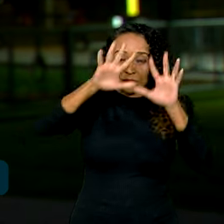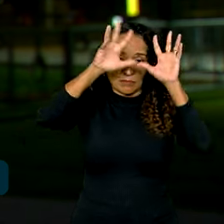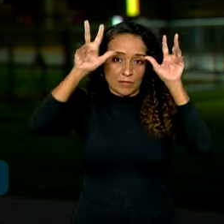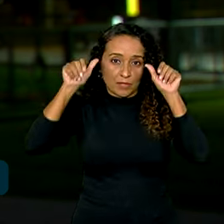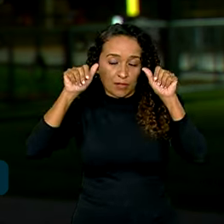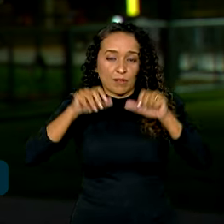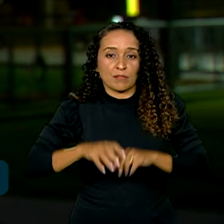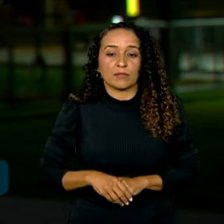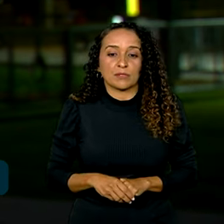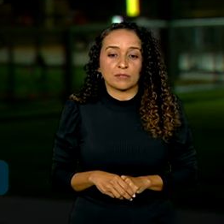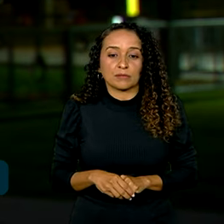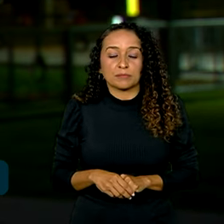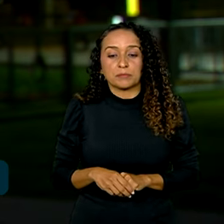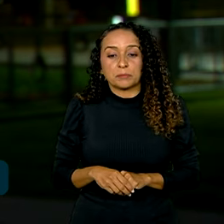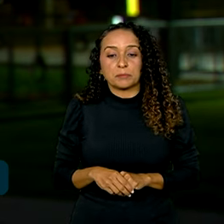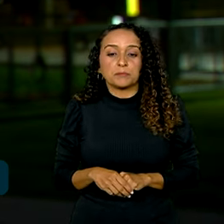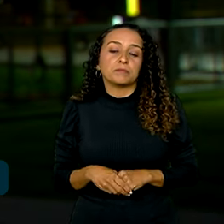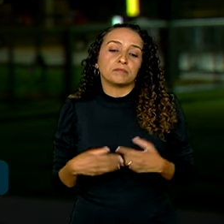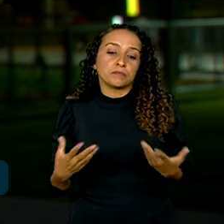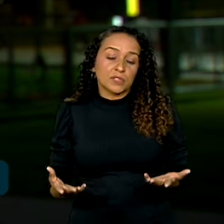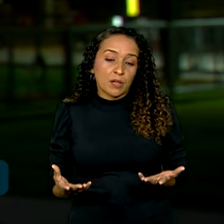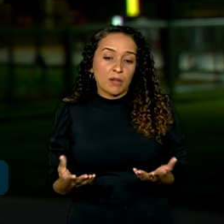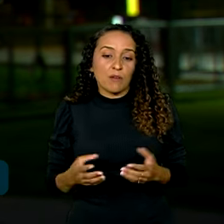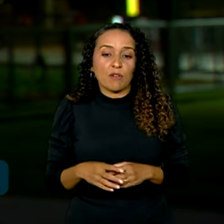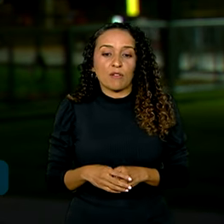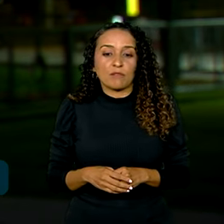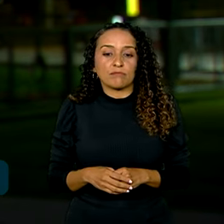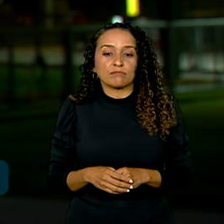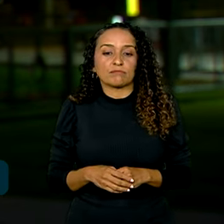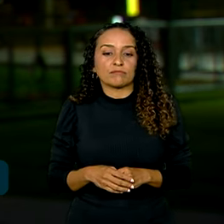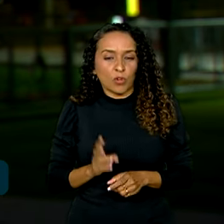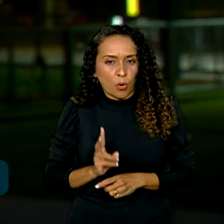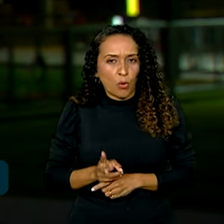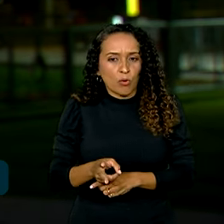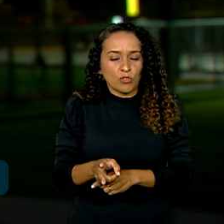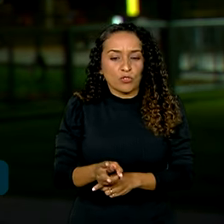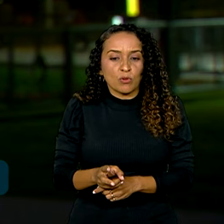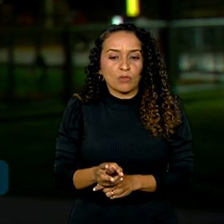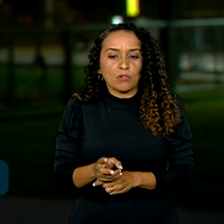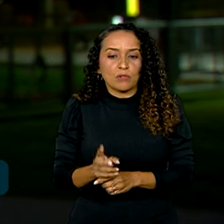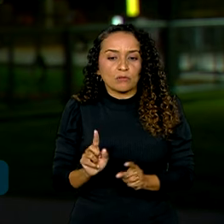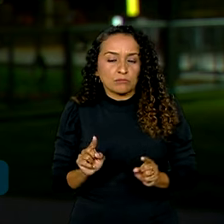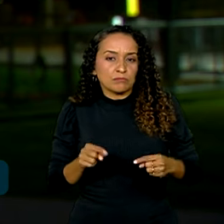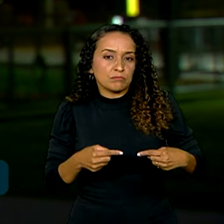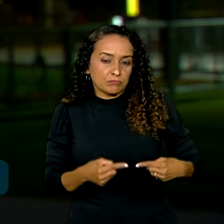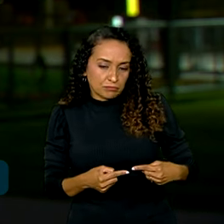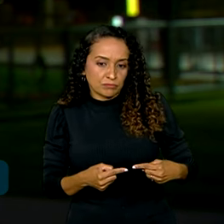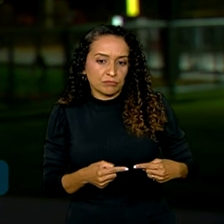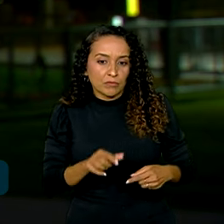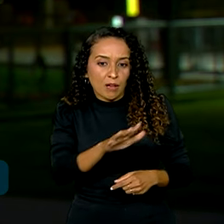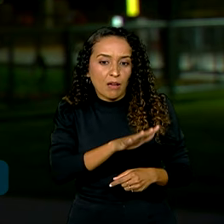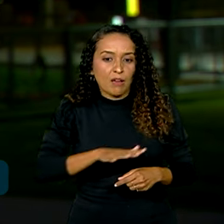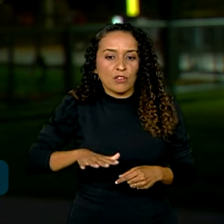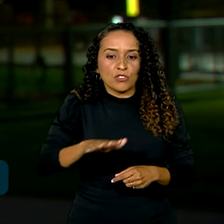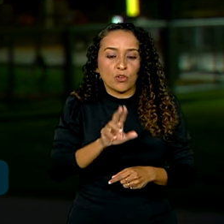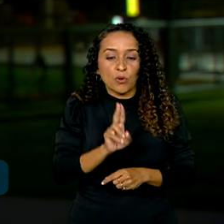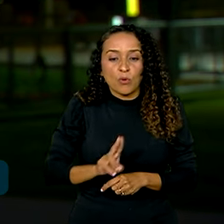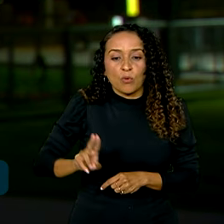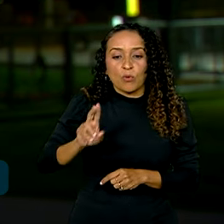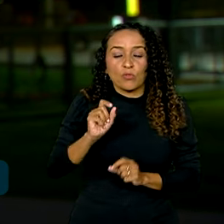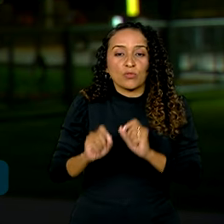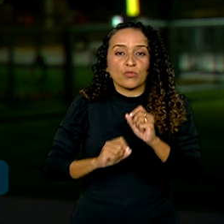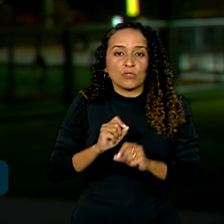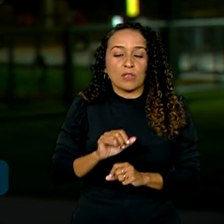Manaus. E, olha, com isso, então, foi mantida a vantagem competitiva da região com o uso